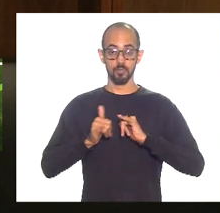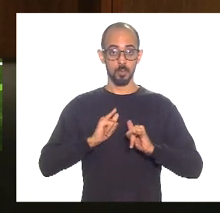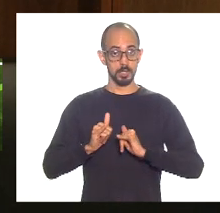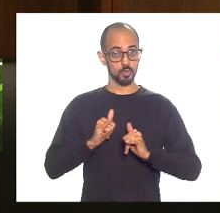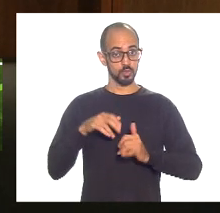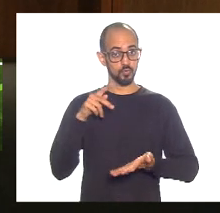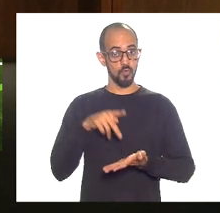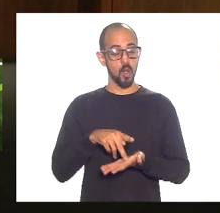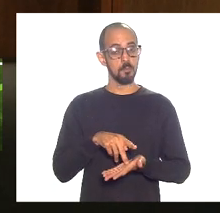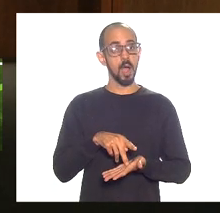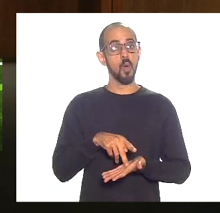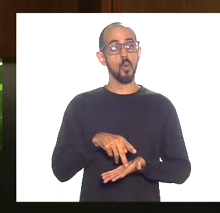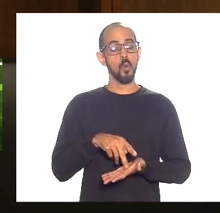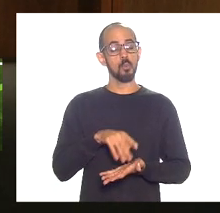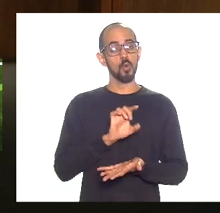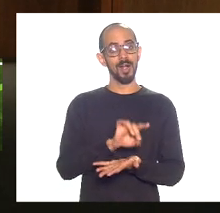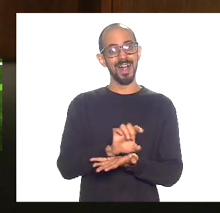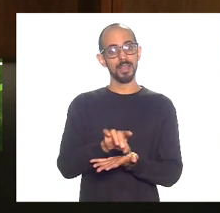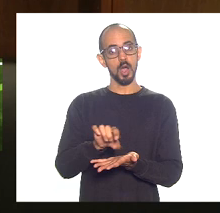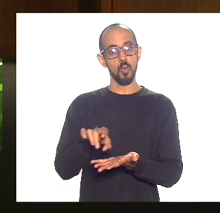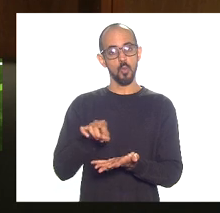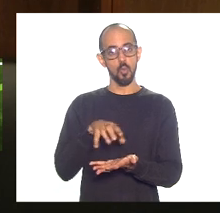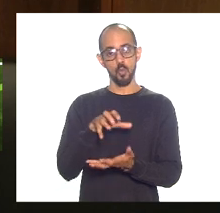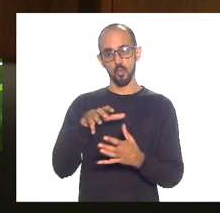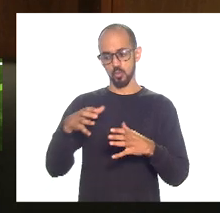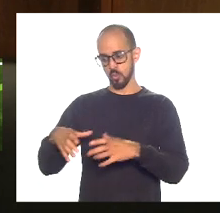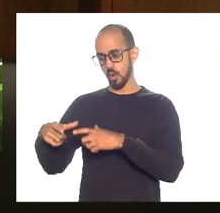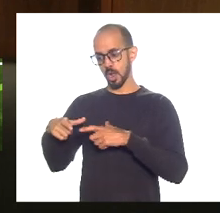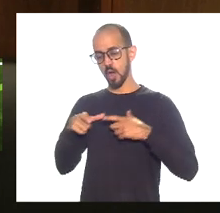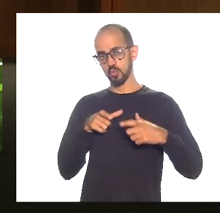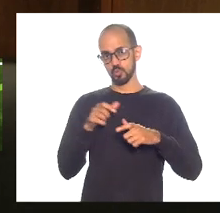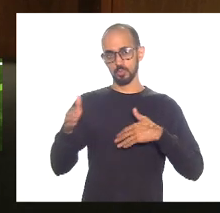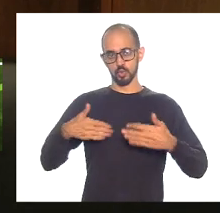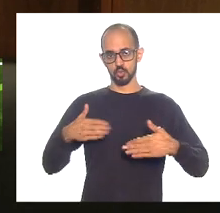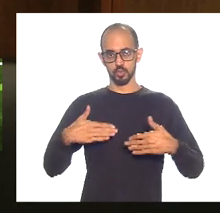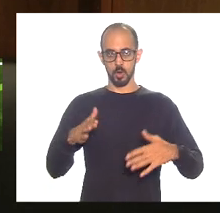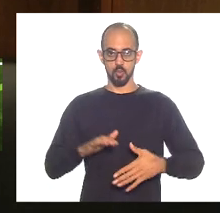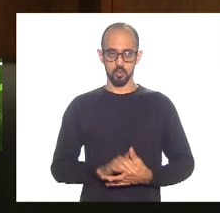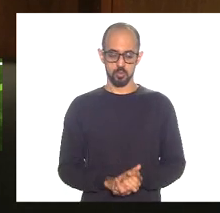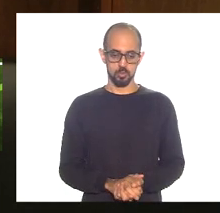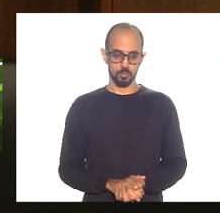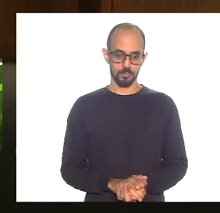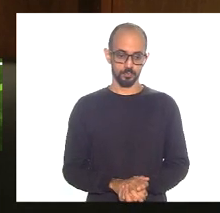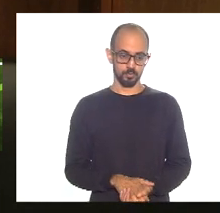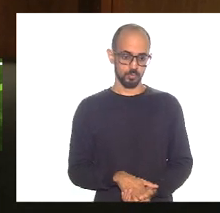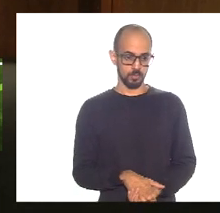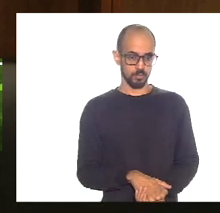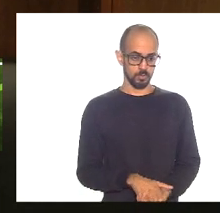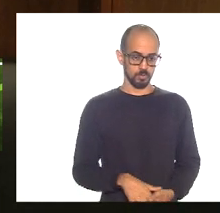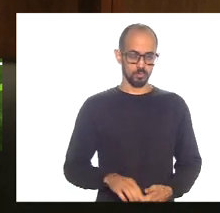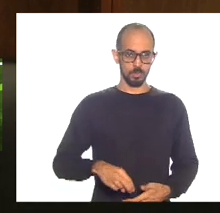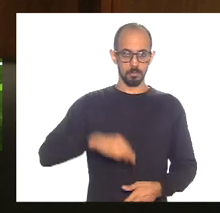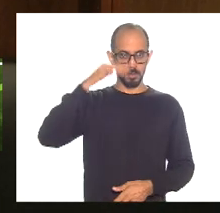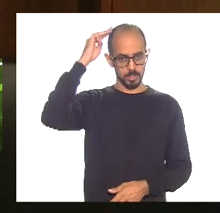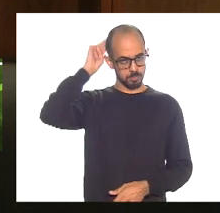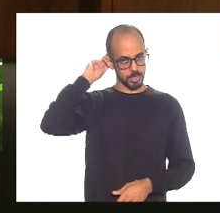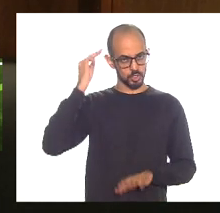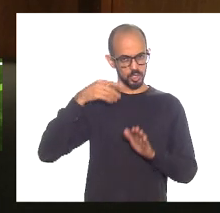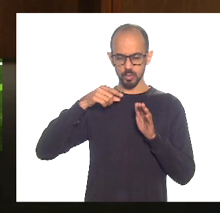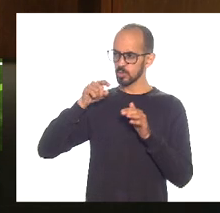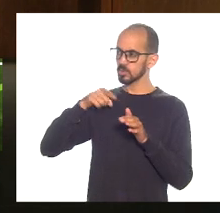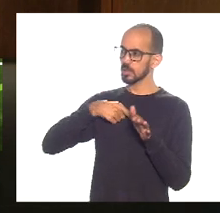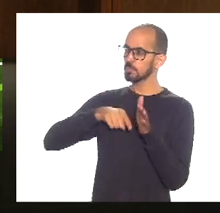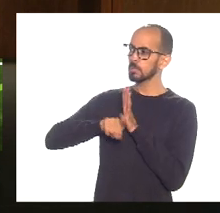por campo, como a gente vai solicitar a ANP. Sim, sim. Agora, Luiz, Luiz. Pois não, Márcio.